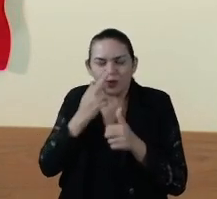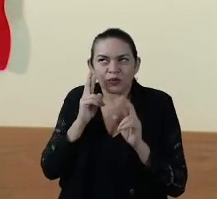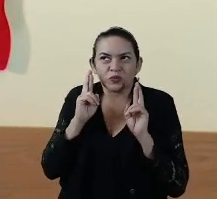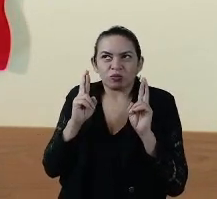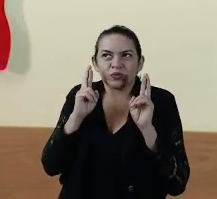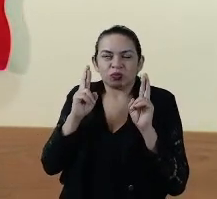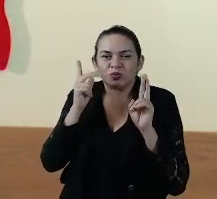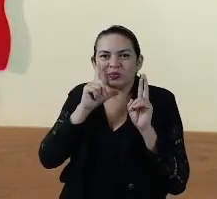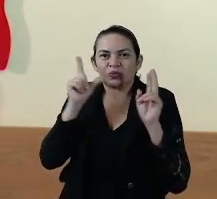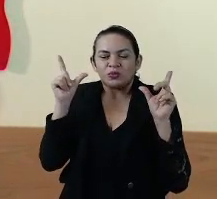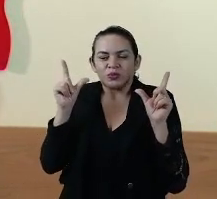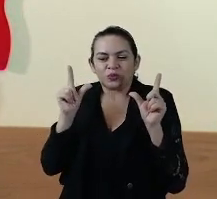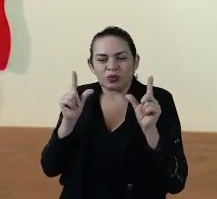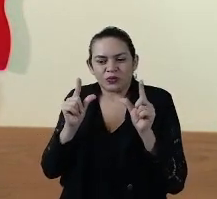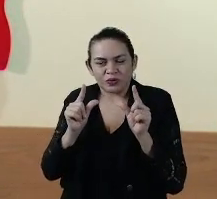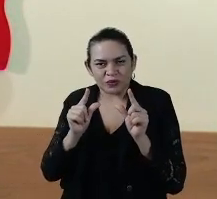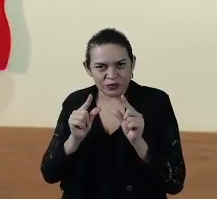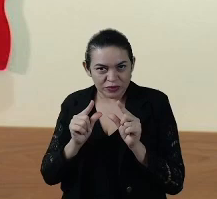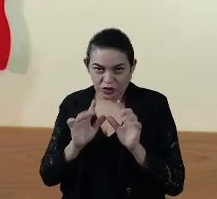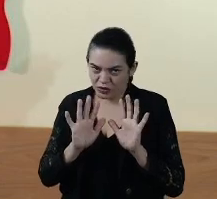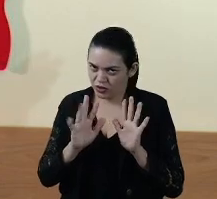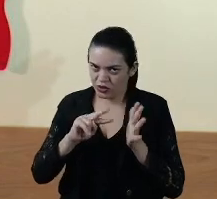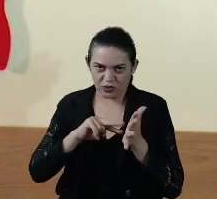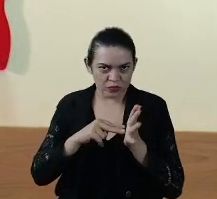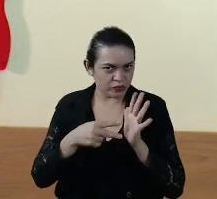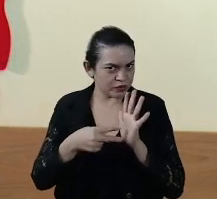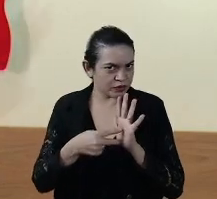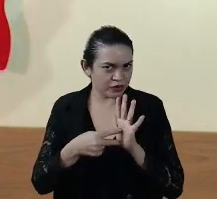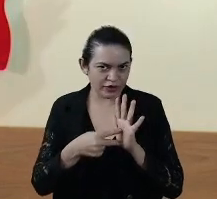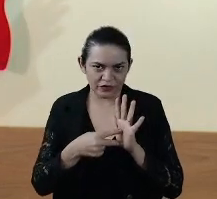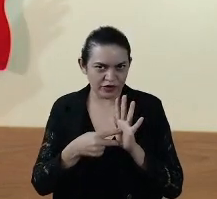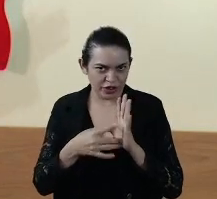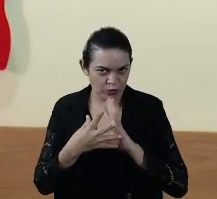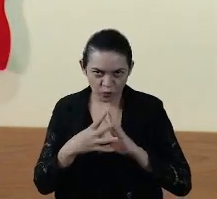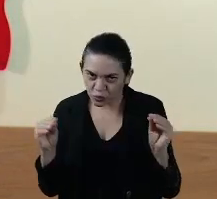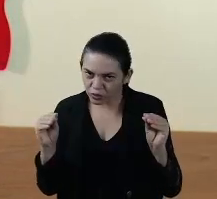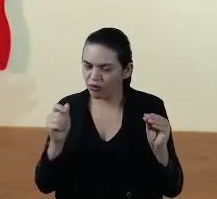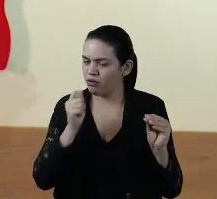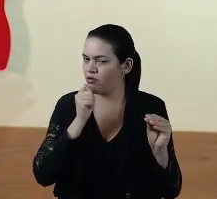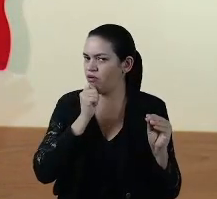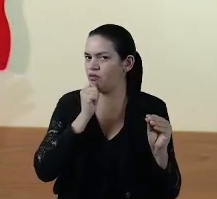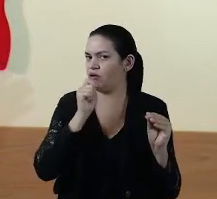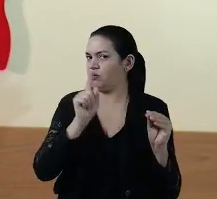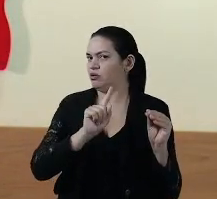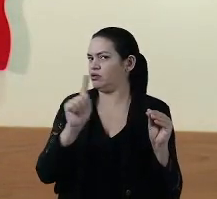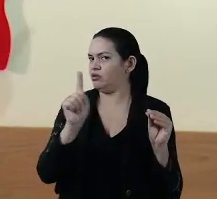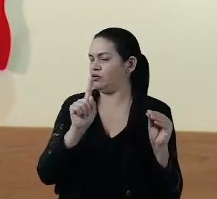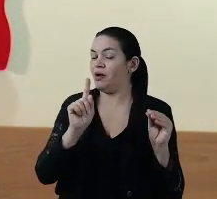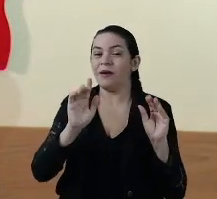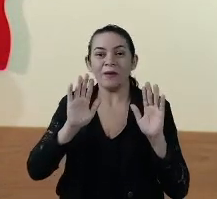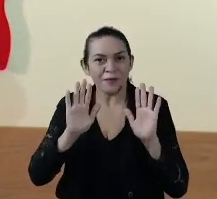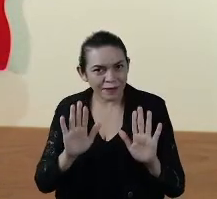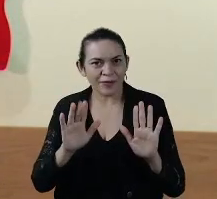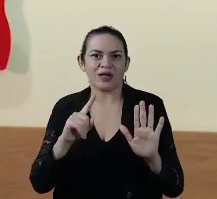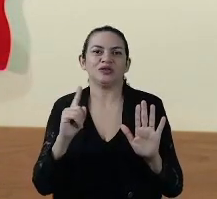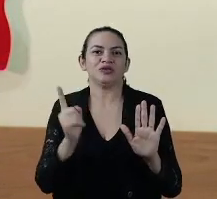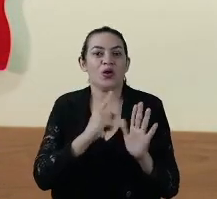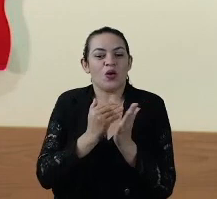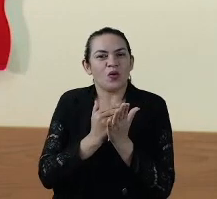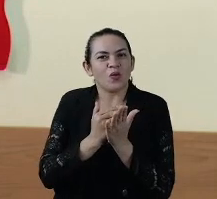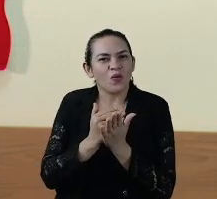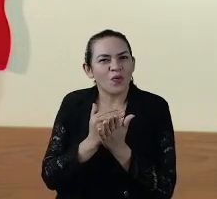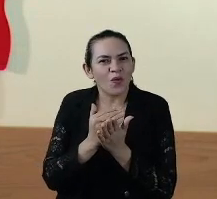ainda que tênues. Não significa dizer que a tempestade foi embora, não foi, mas nós